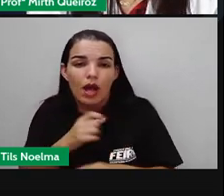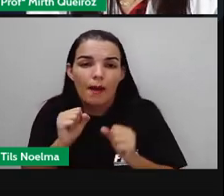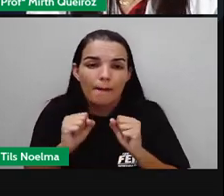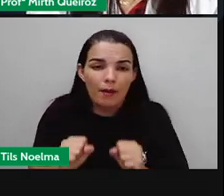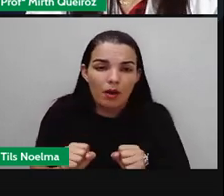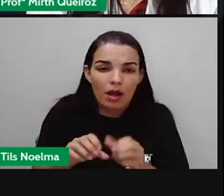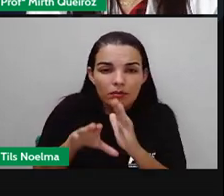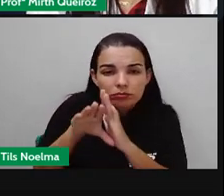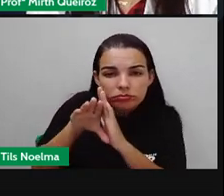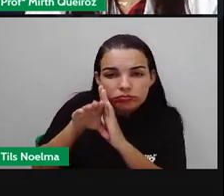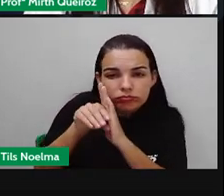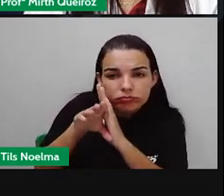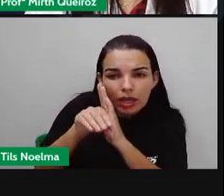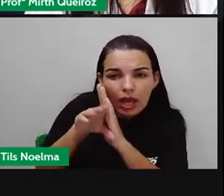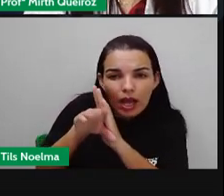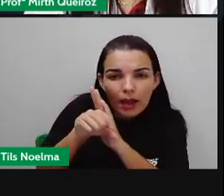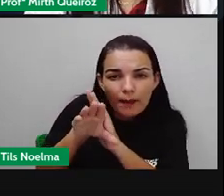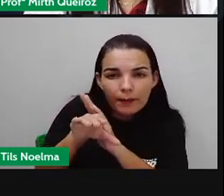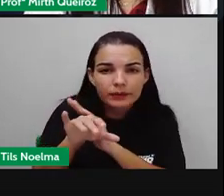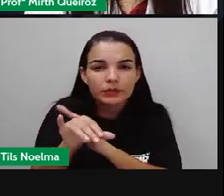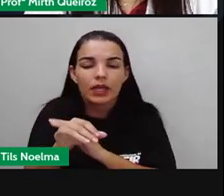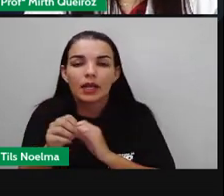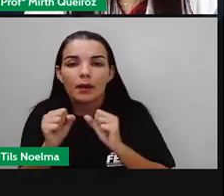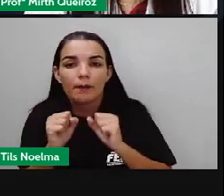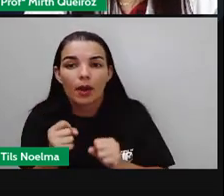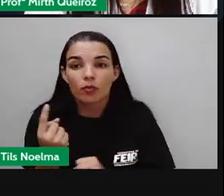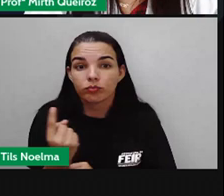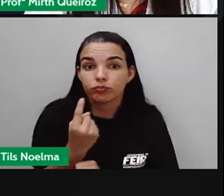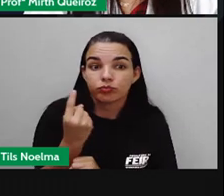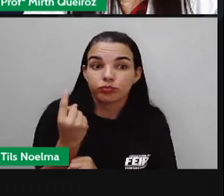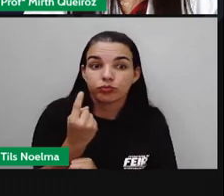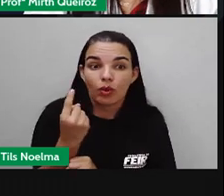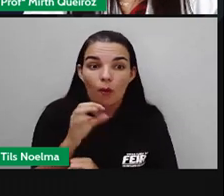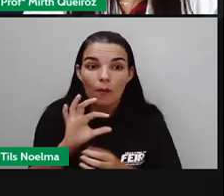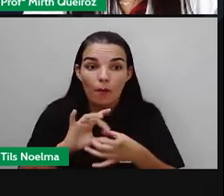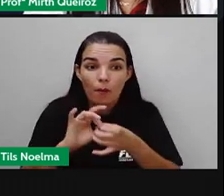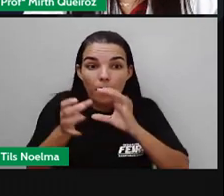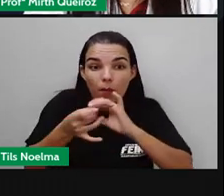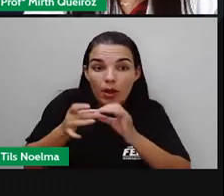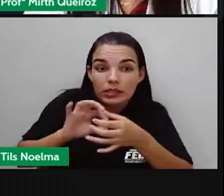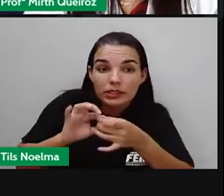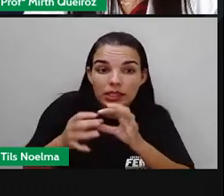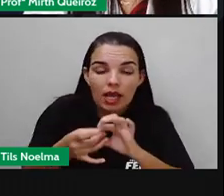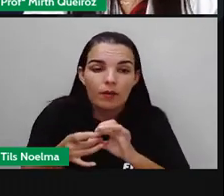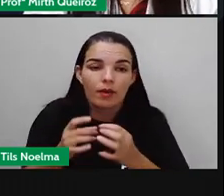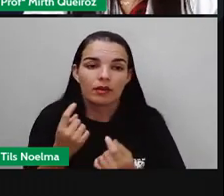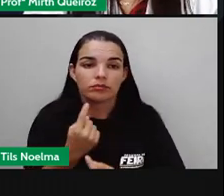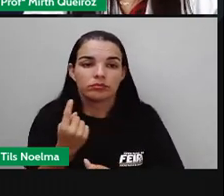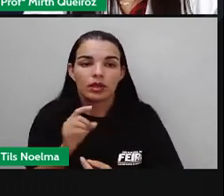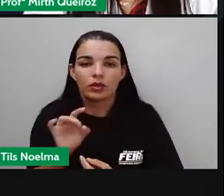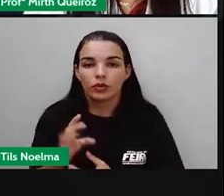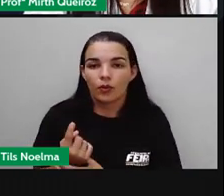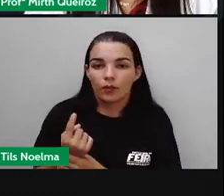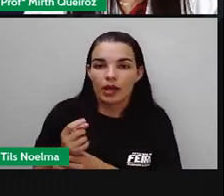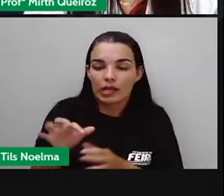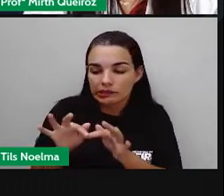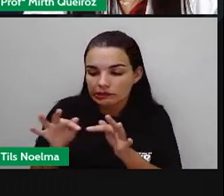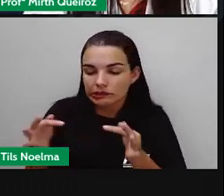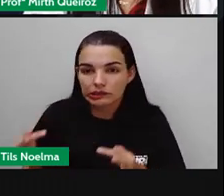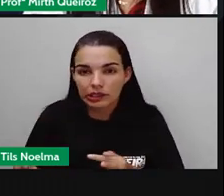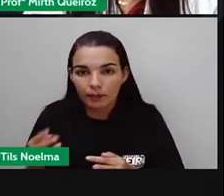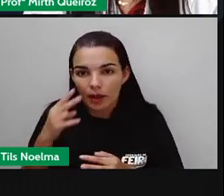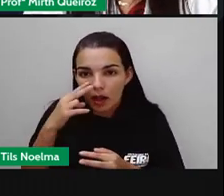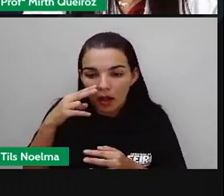bactérias, né? A bactéria é o ser unicelular. Só tem uma célula. Tem uma estrutura muito simples,